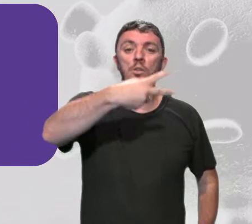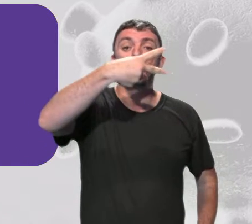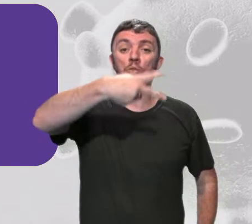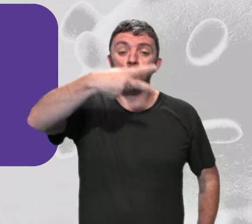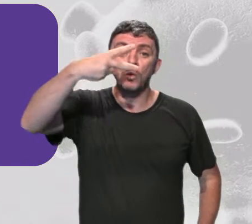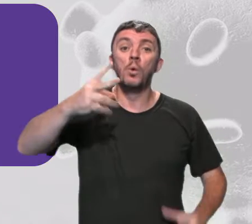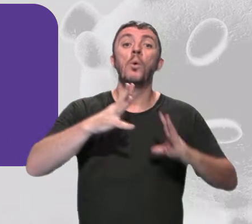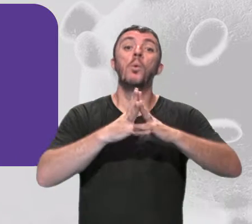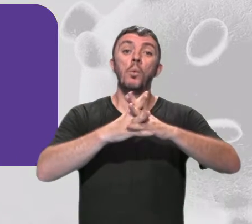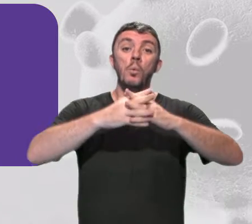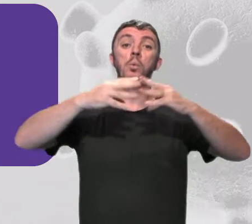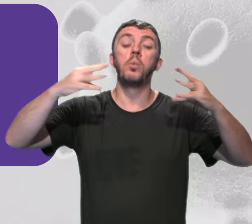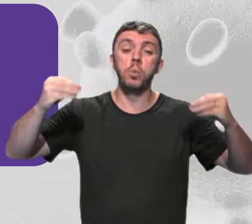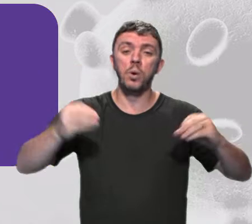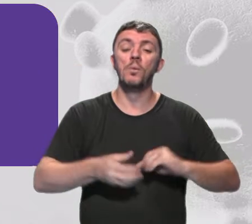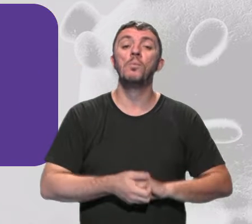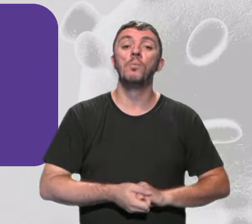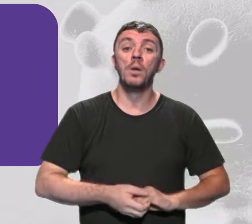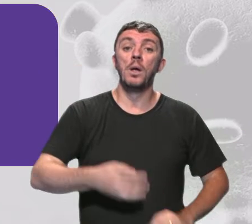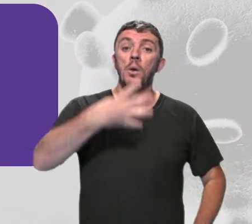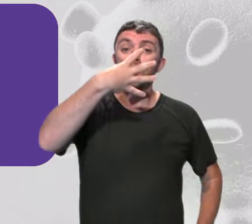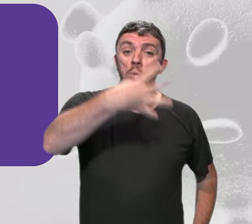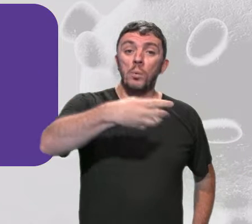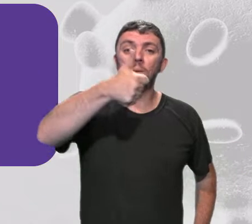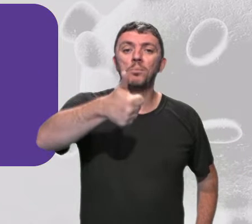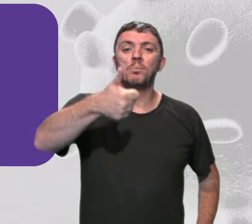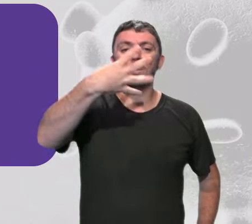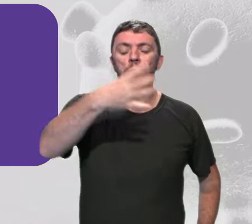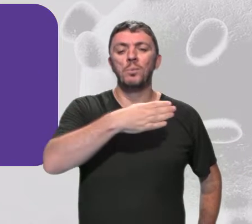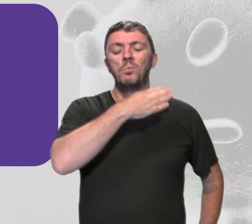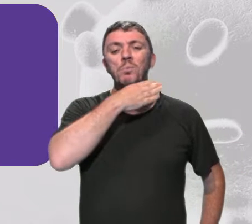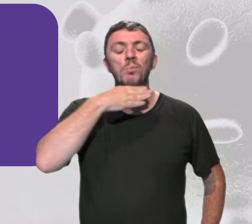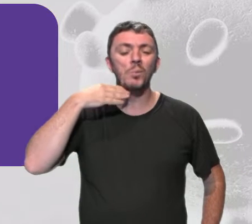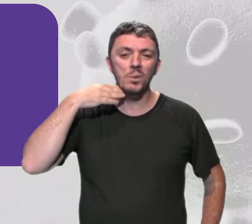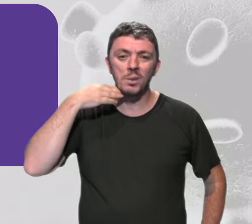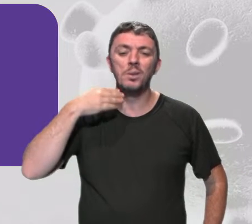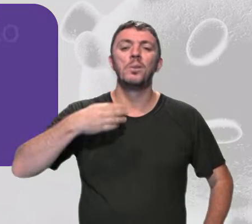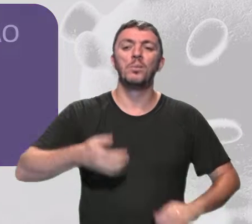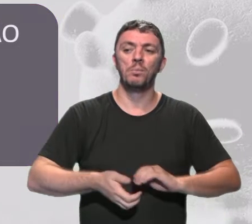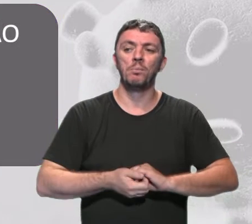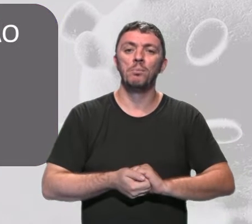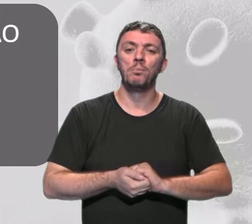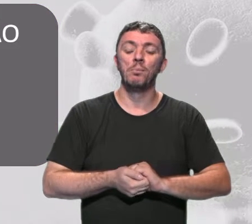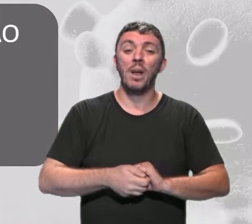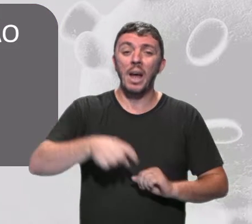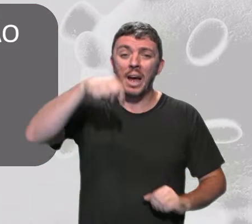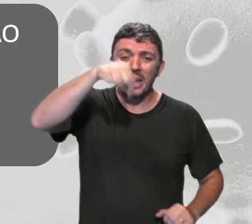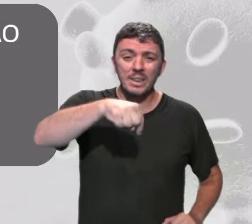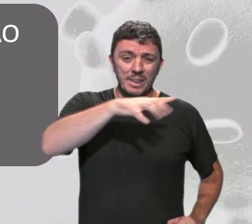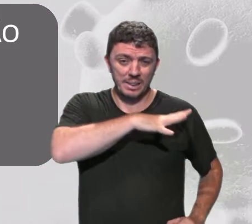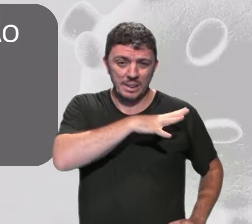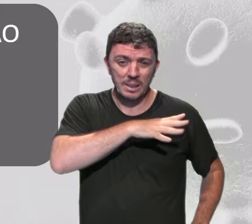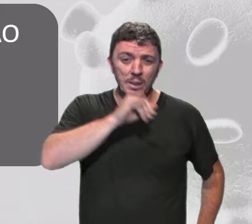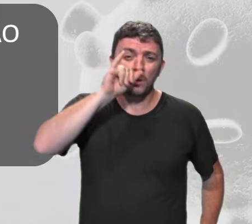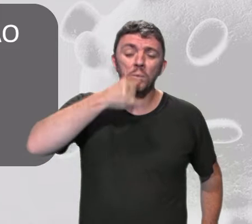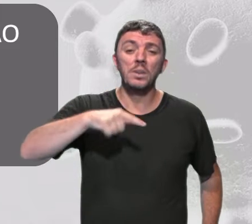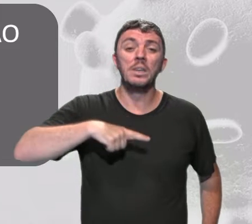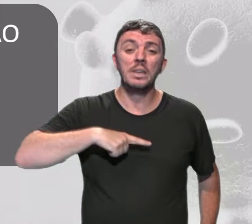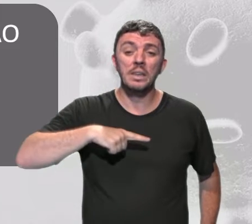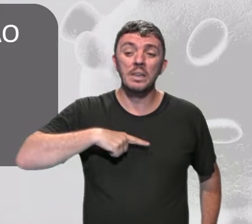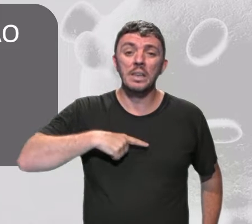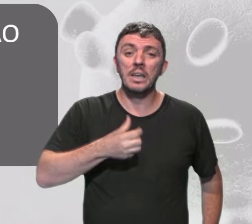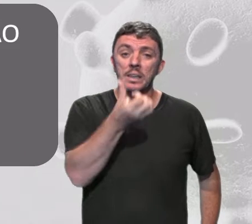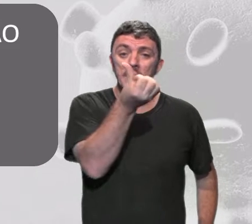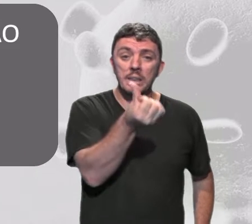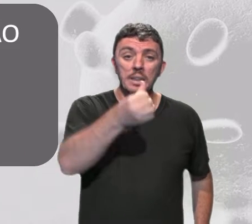recuperados e 414 casos fatais. A cidade de Jundiaí tem 69